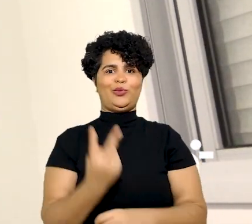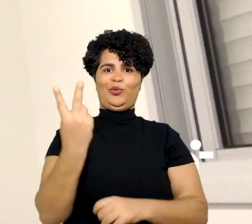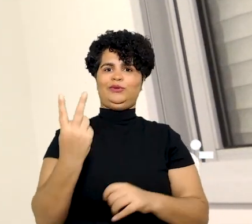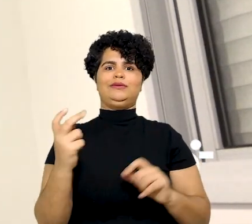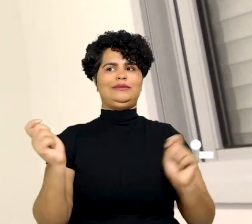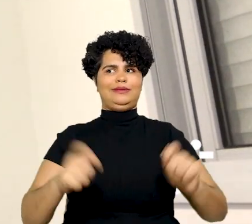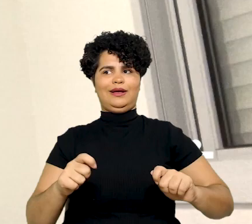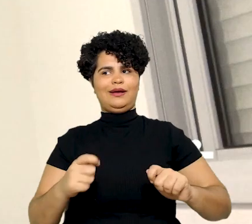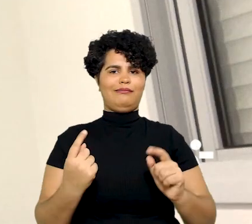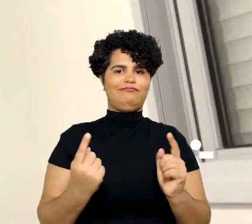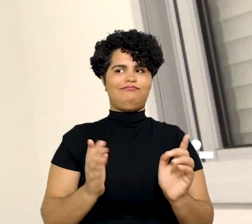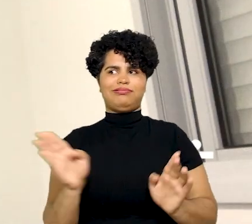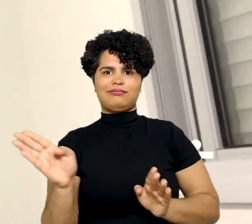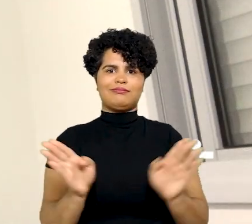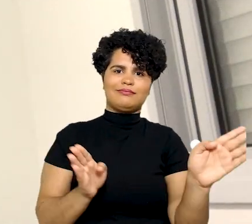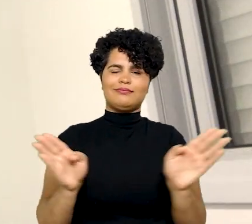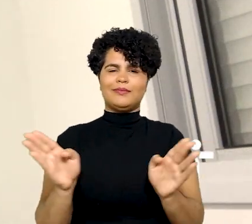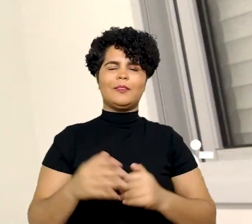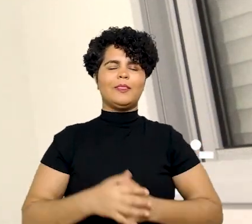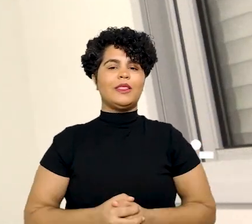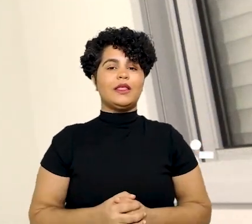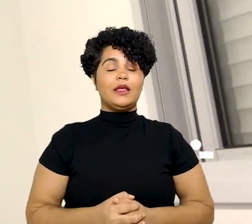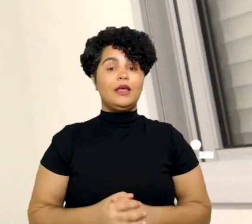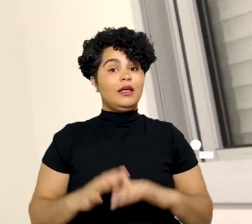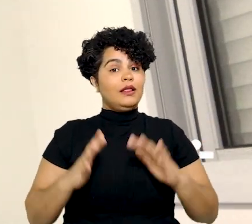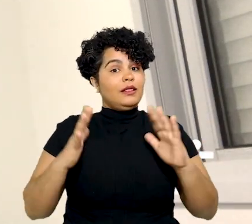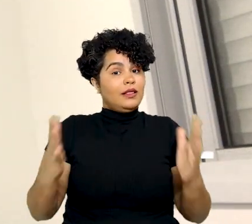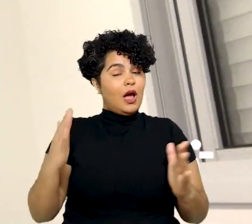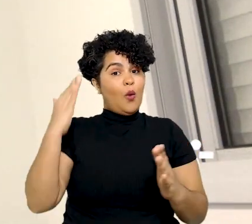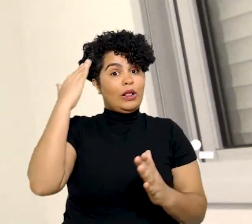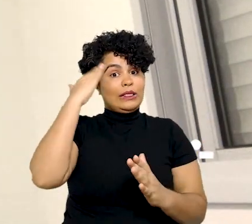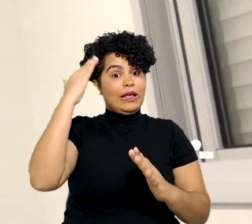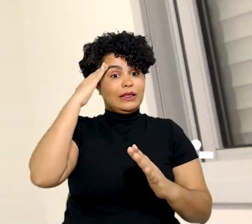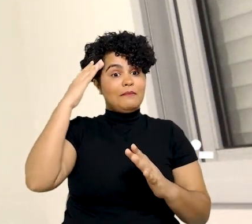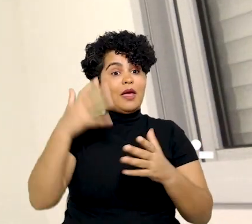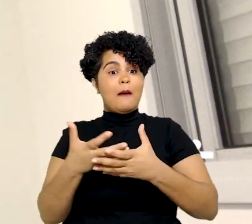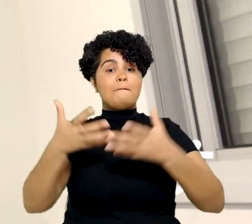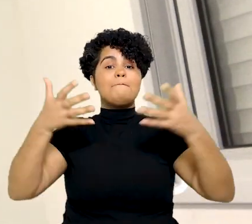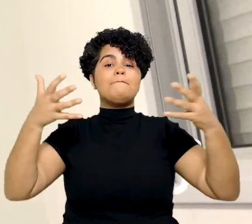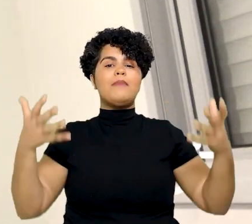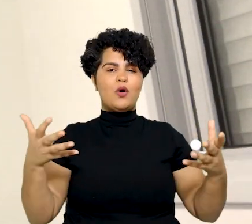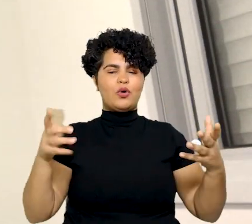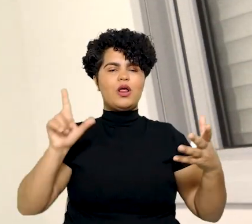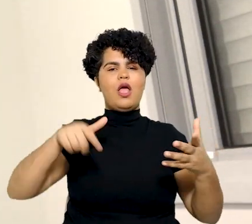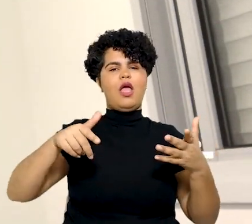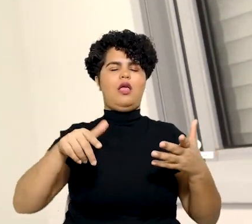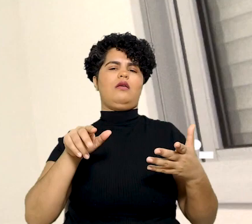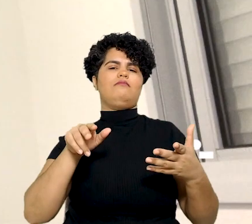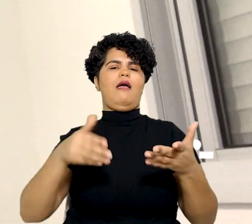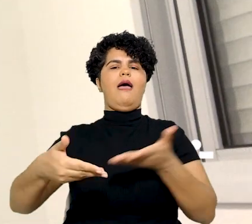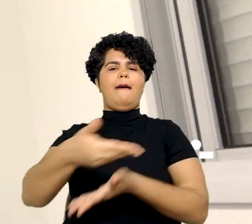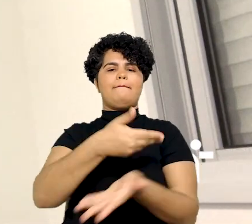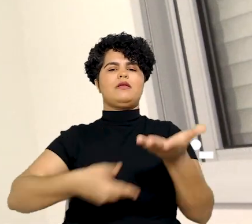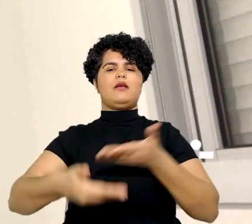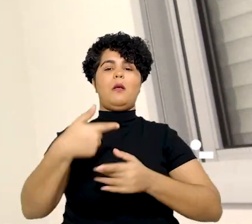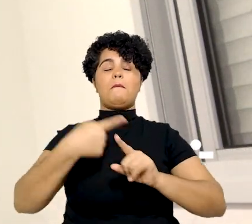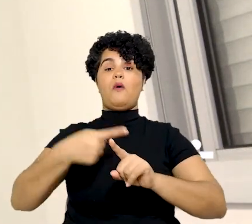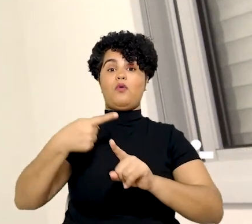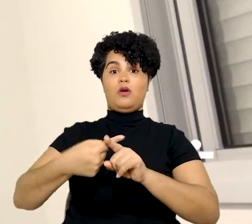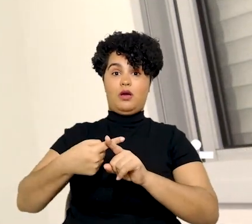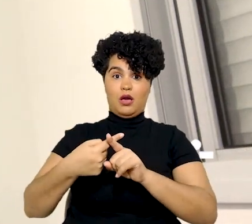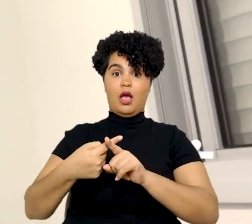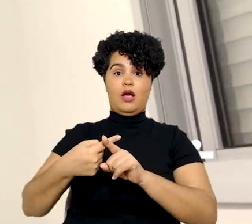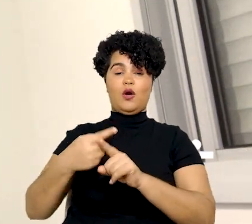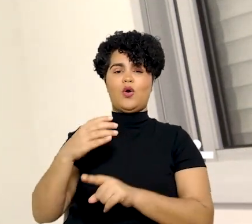argumentos para os dois lados. Parece que o entendimento majoritário vem sendo pela